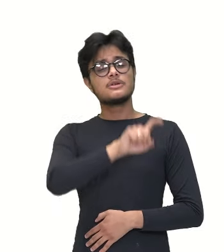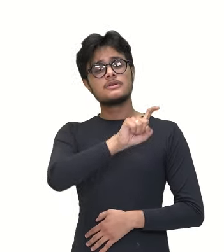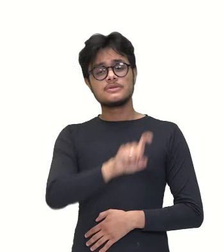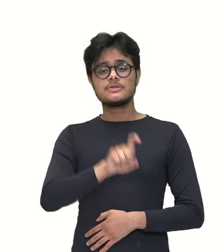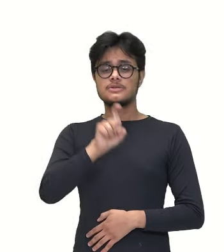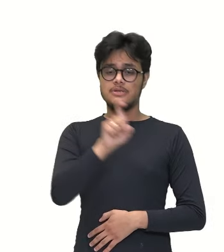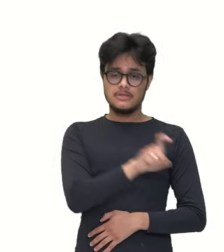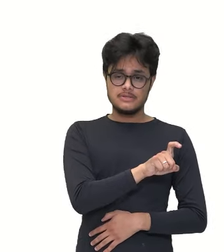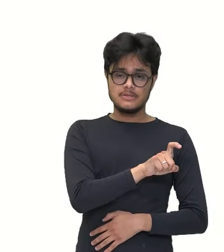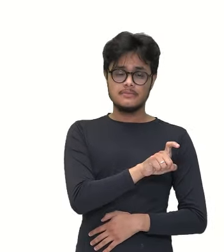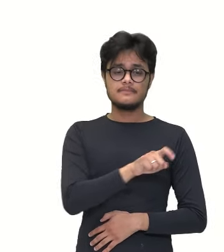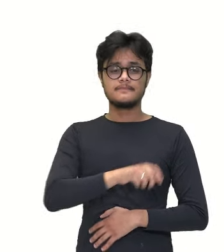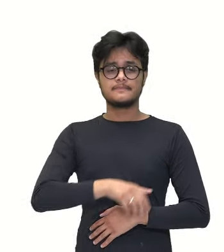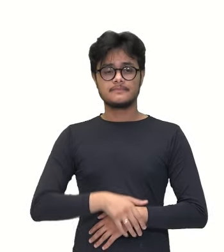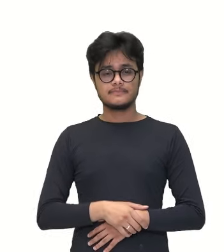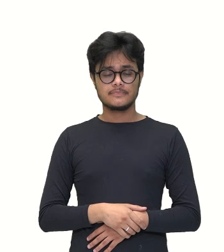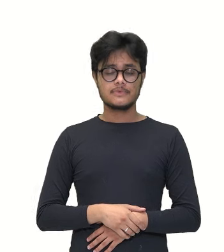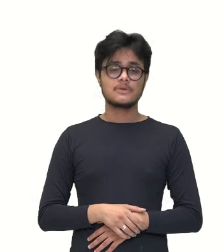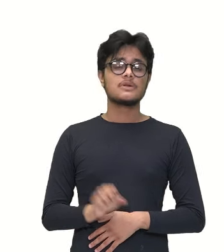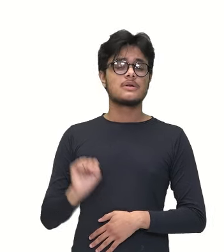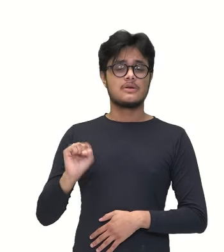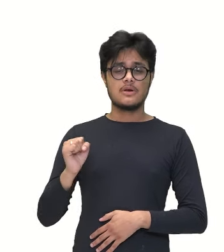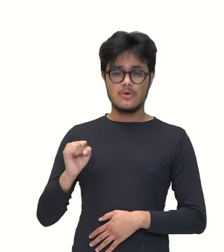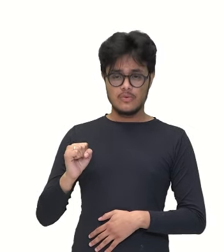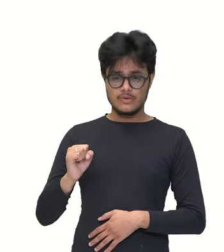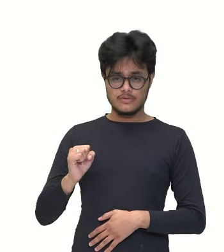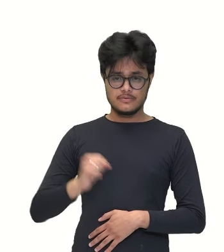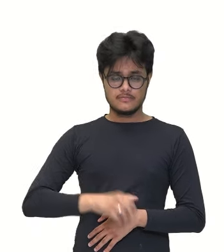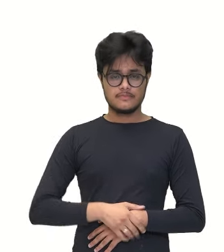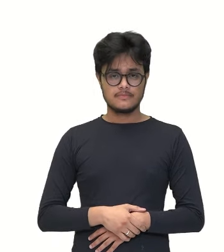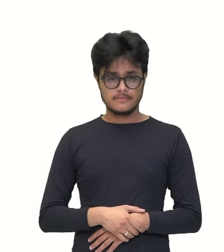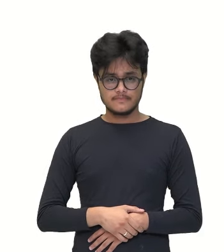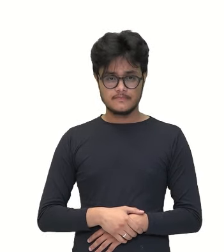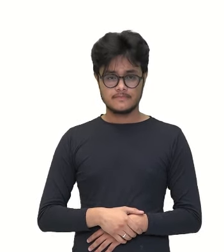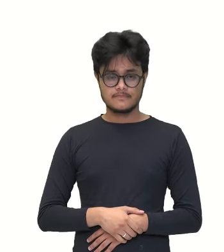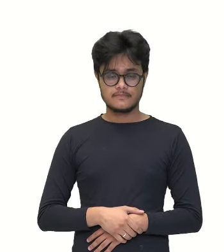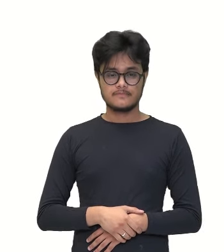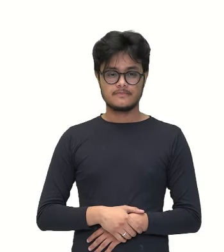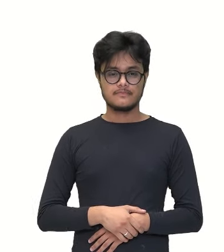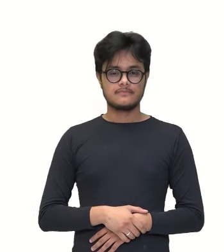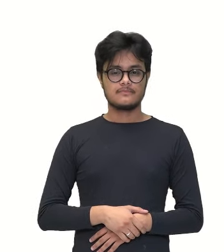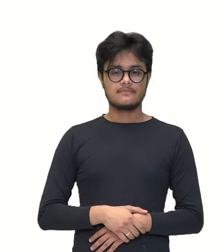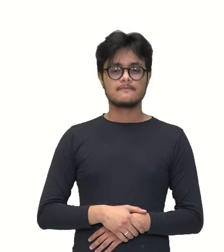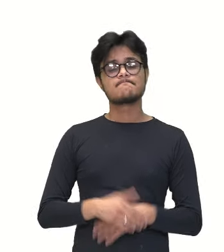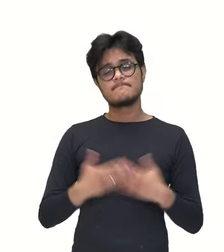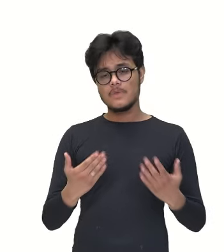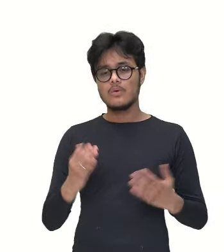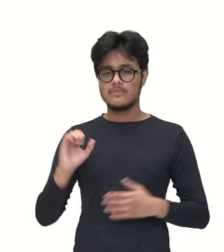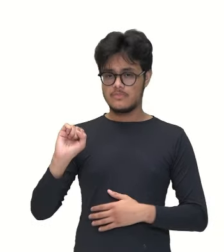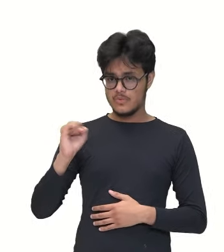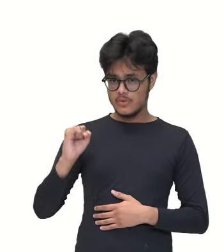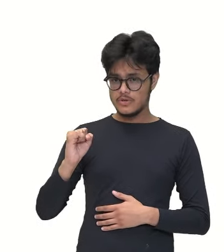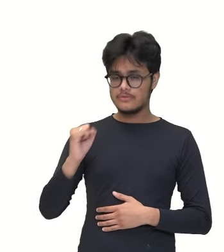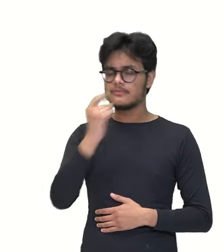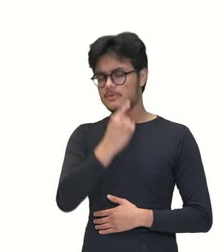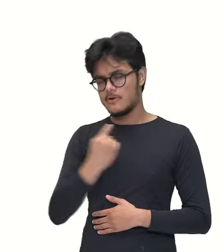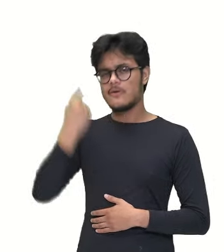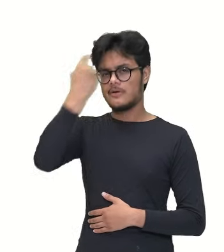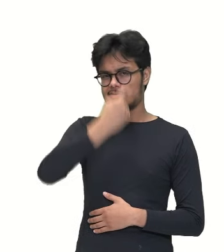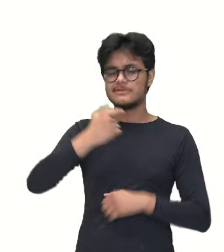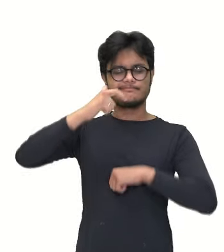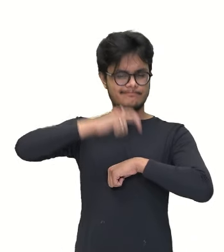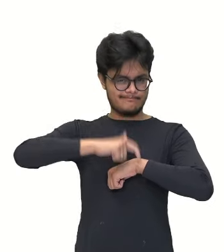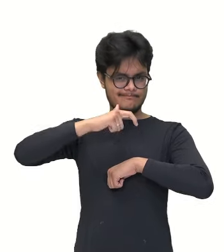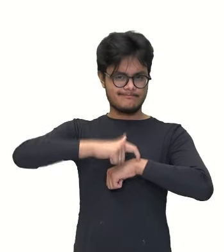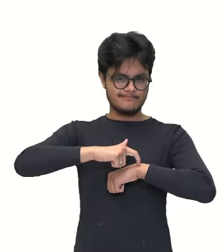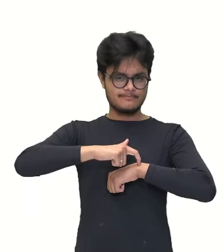dessa divisão, vinte e quatro dividido por três é igual a oito, certo? Então, esse oito aí é essa quantidade de